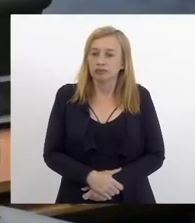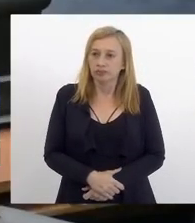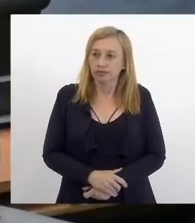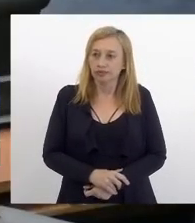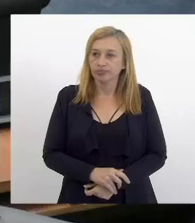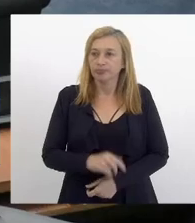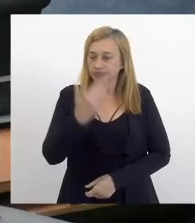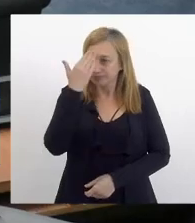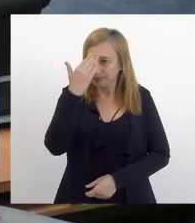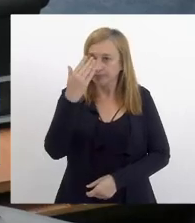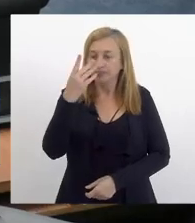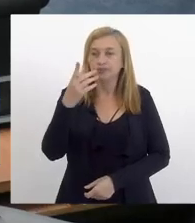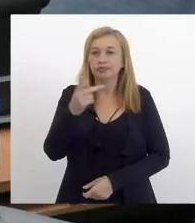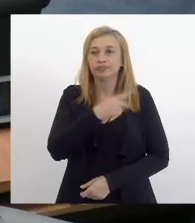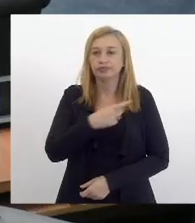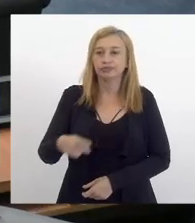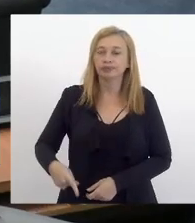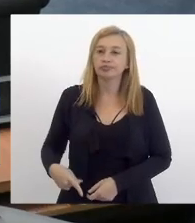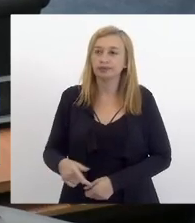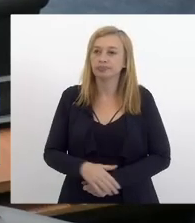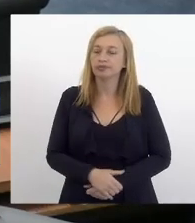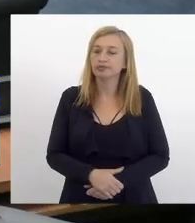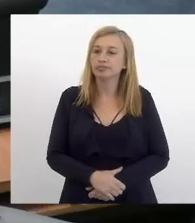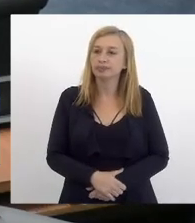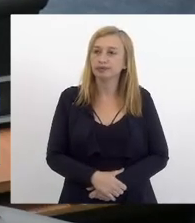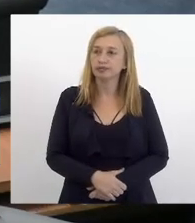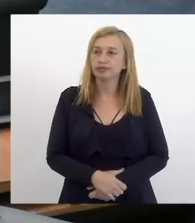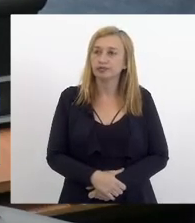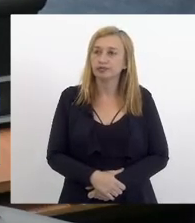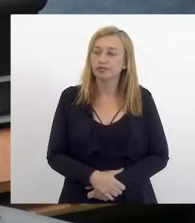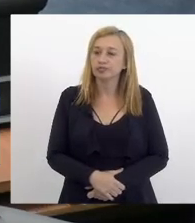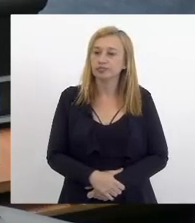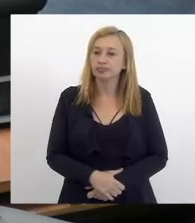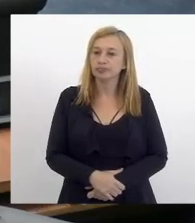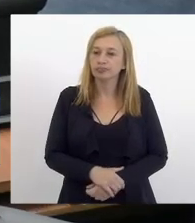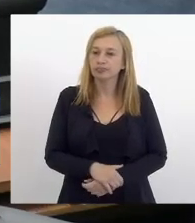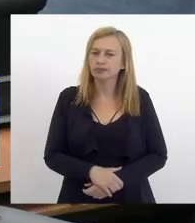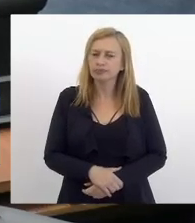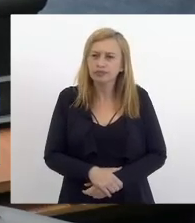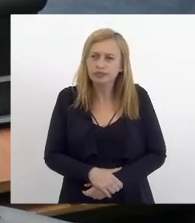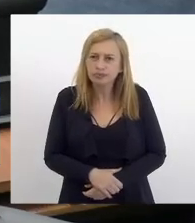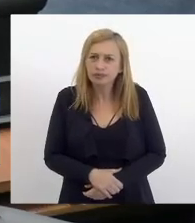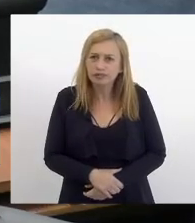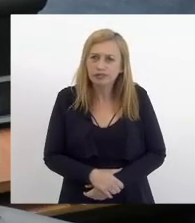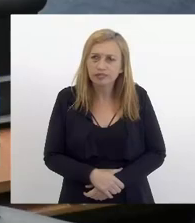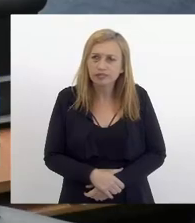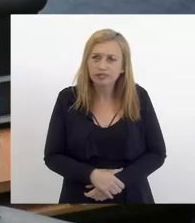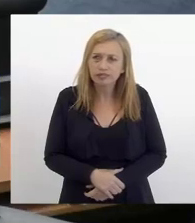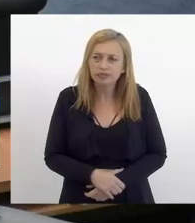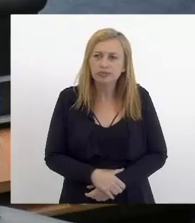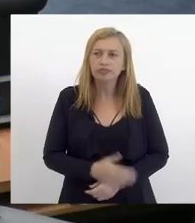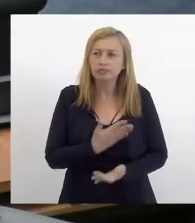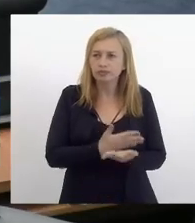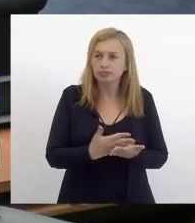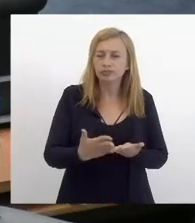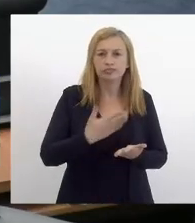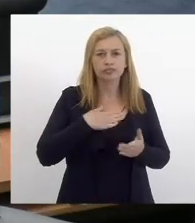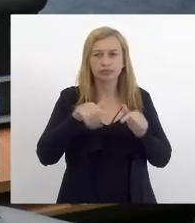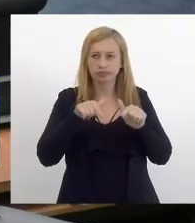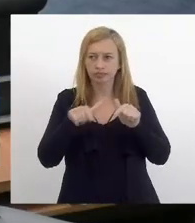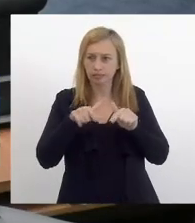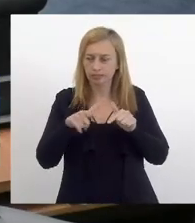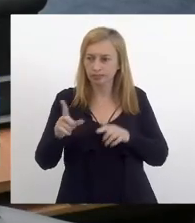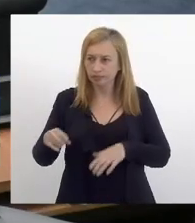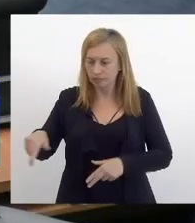obrigado presidente presidente desde o início do meu mandato quando eu